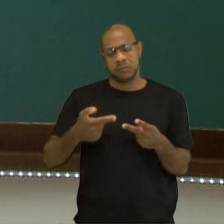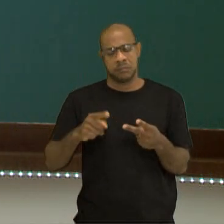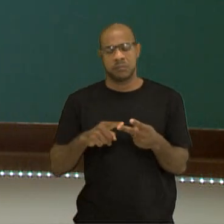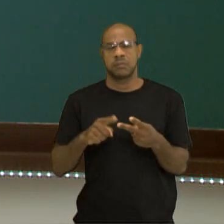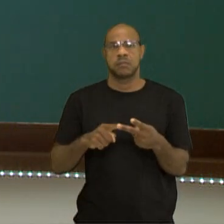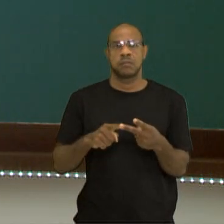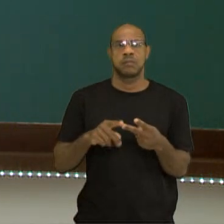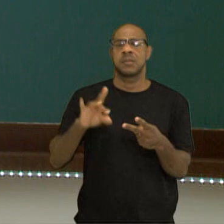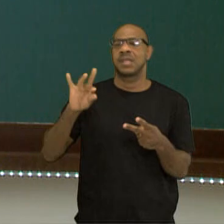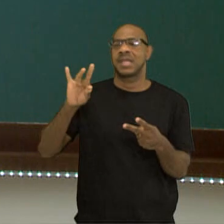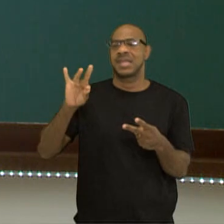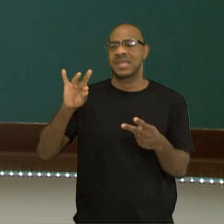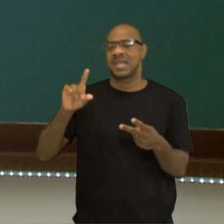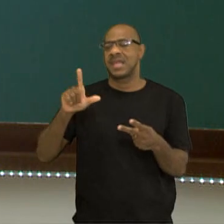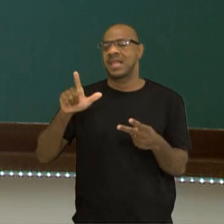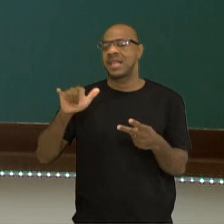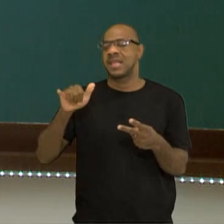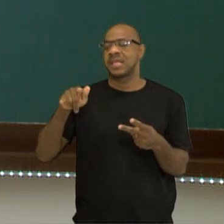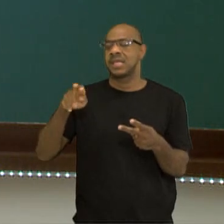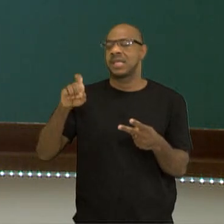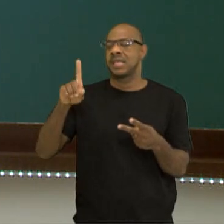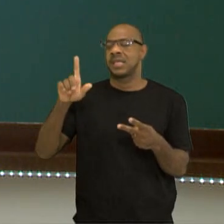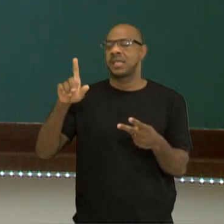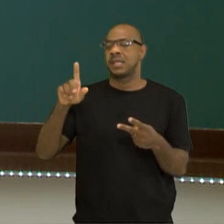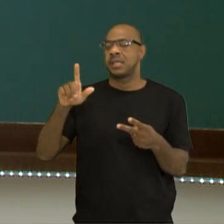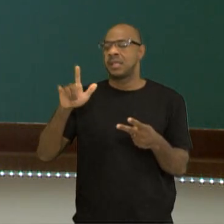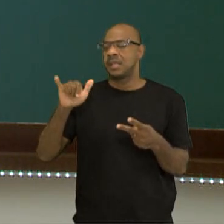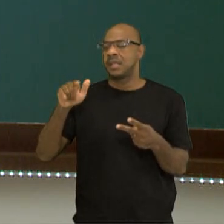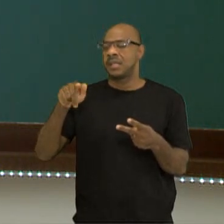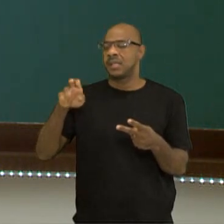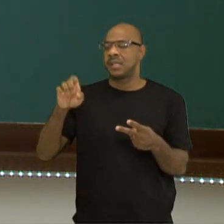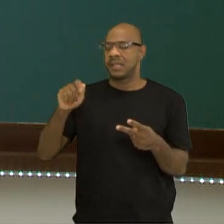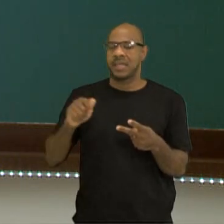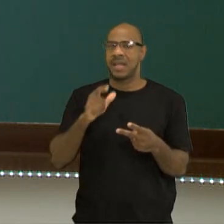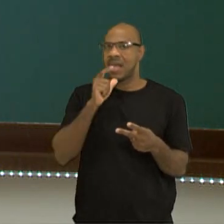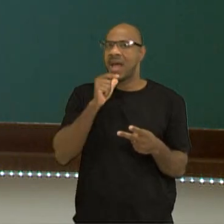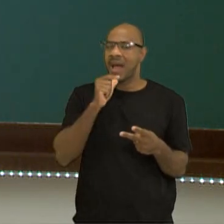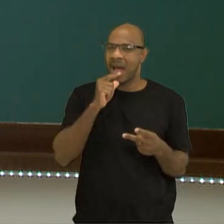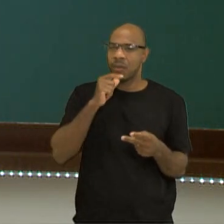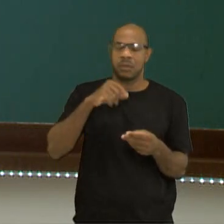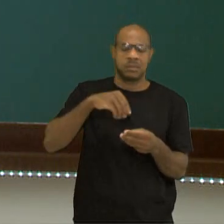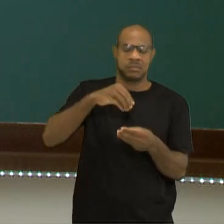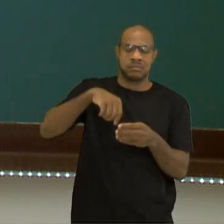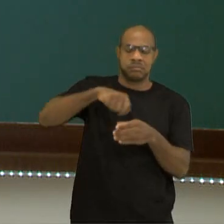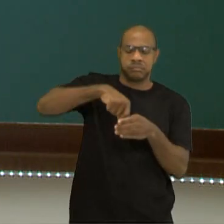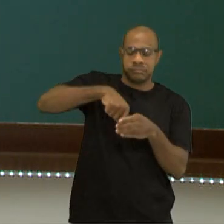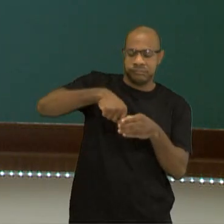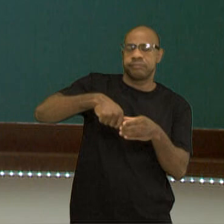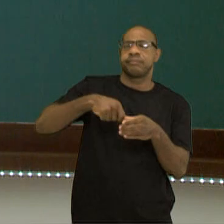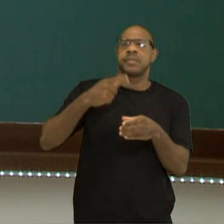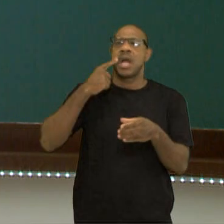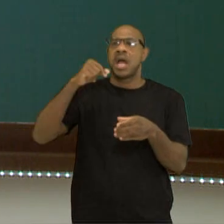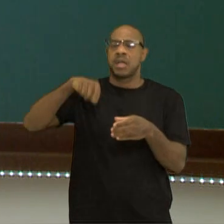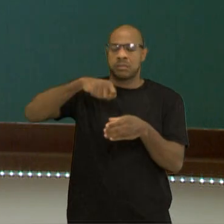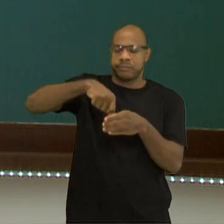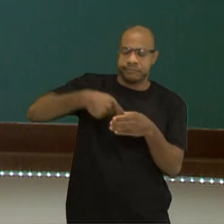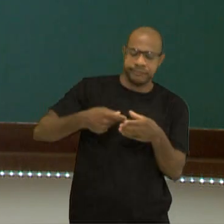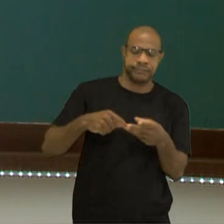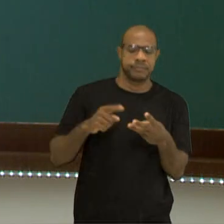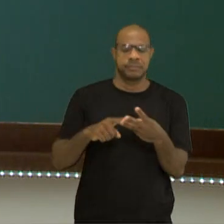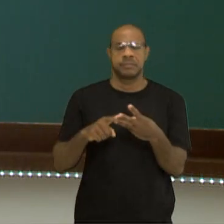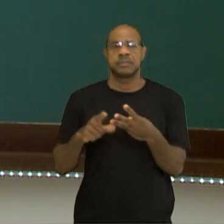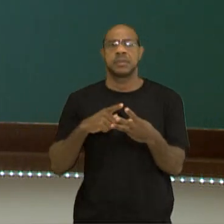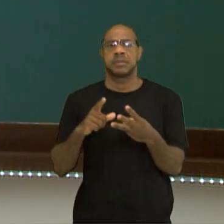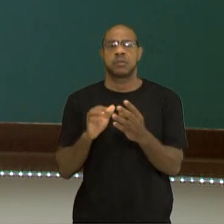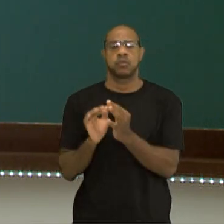soluções líquidas, como a união ali da água com o açúcar ou da água com o sal. E temos soluções também no estado gasoso,